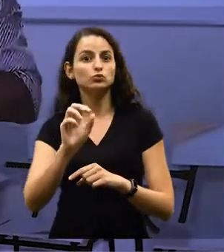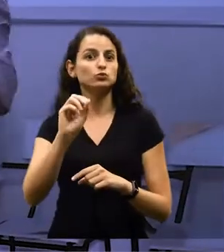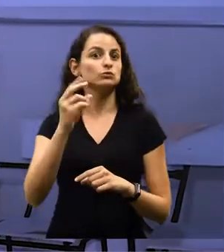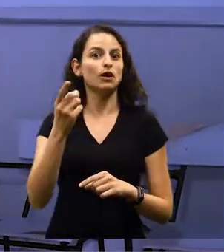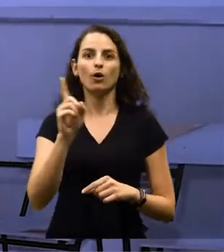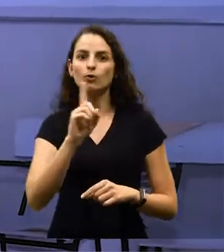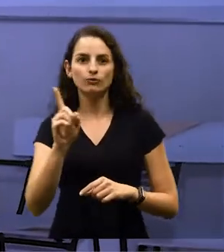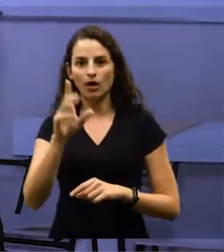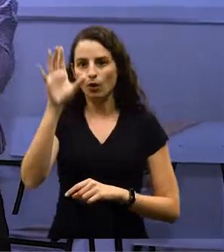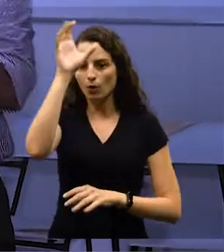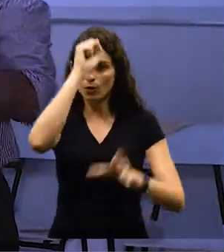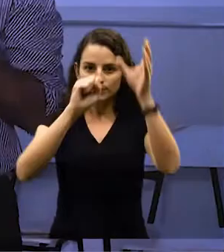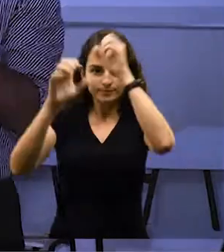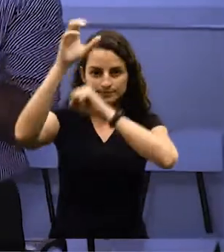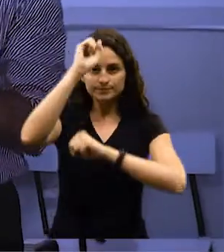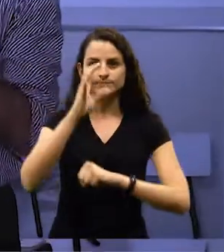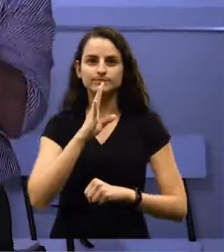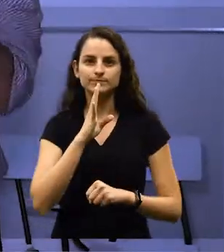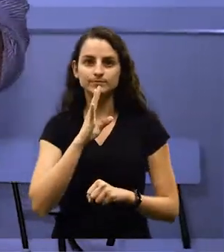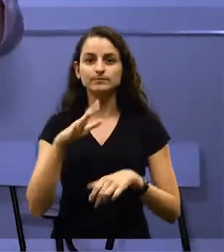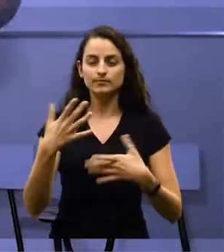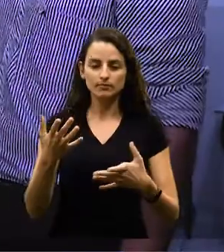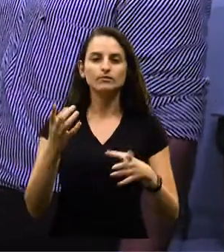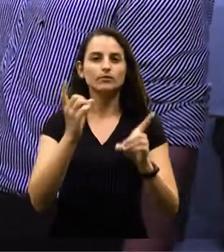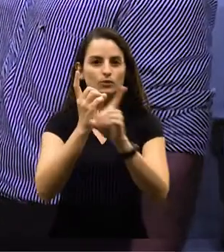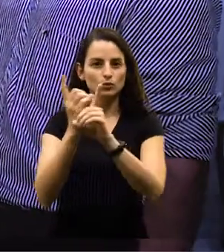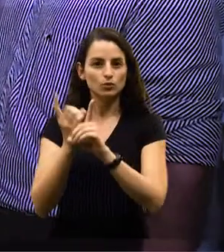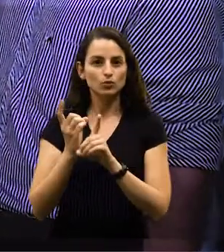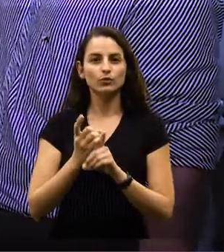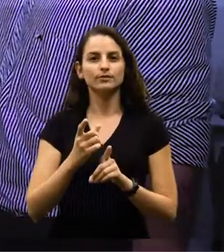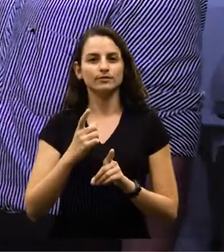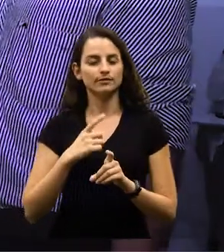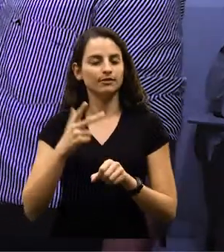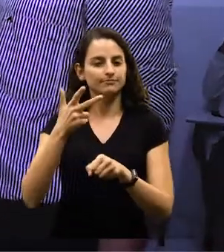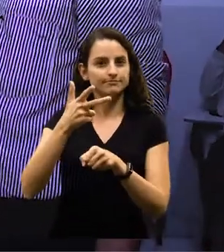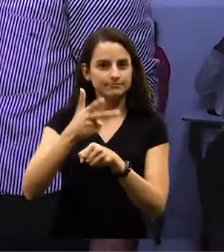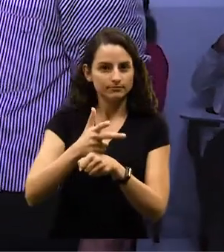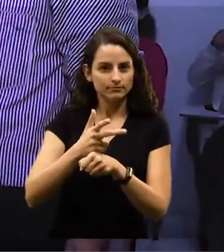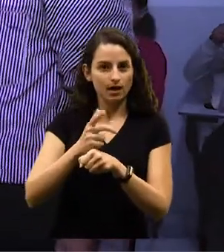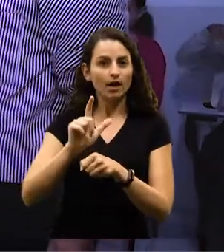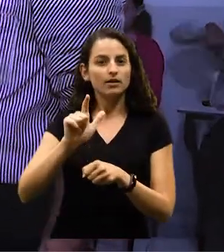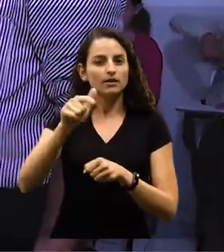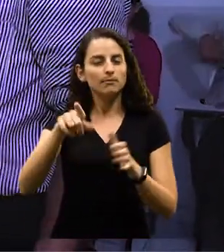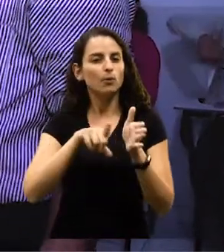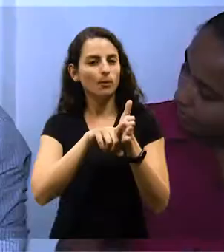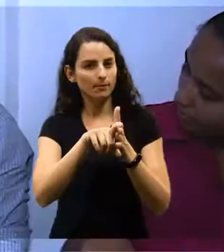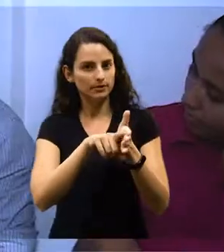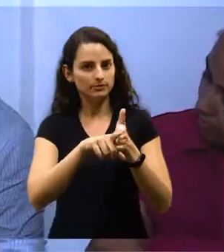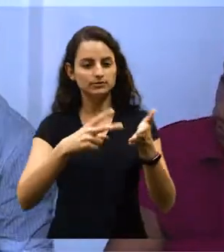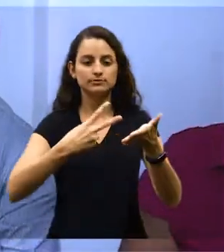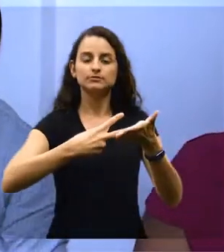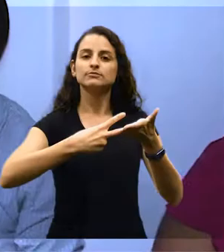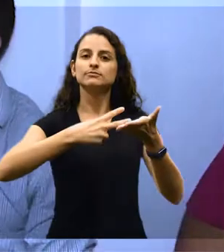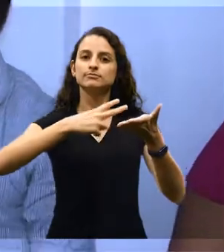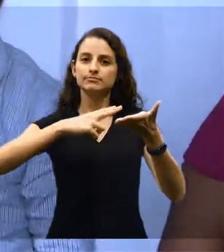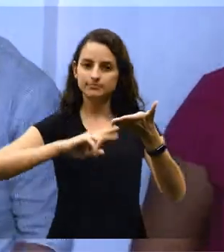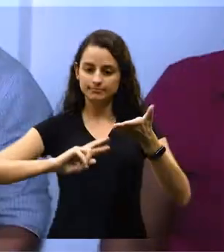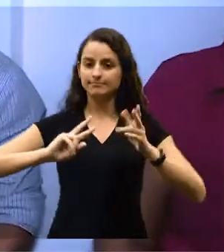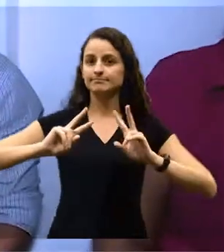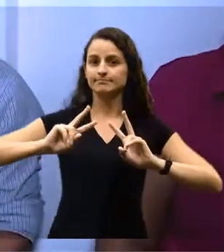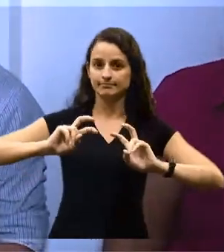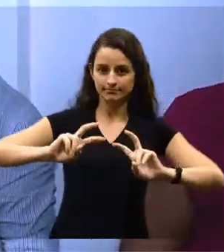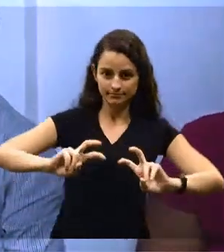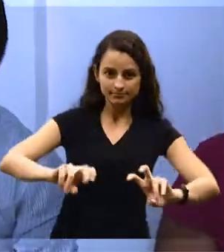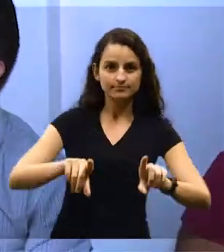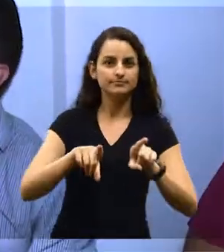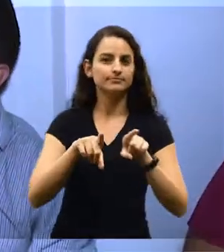não o conhecimento. Então, esses encontros são filmados e, para a pesquisa, posteriormente, eles serão transcritos